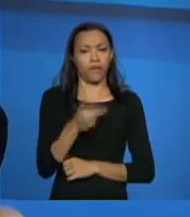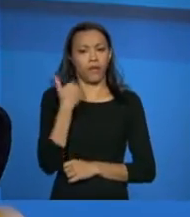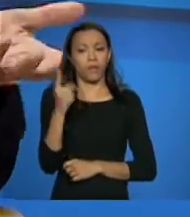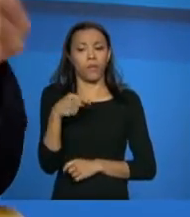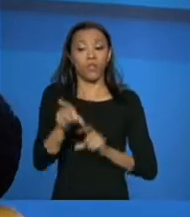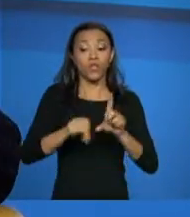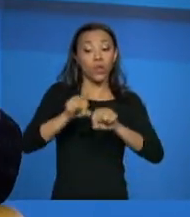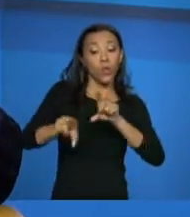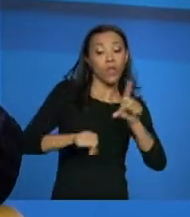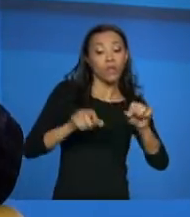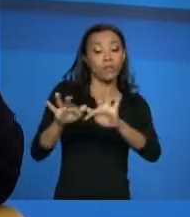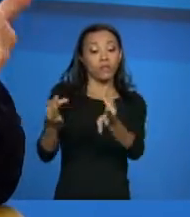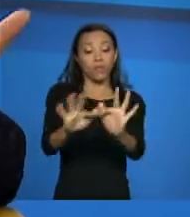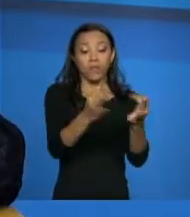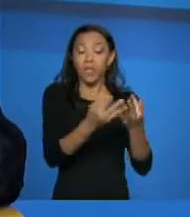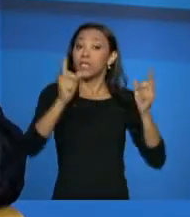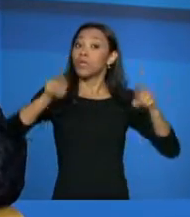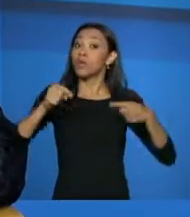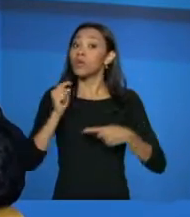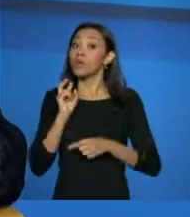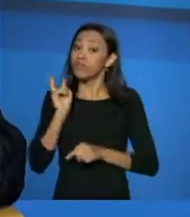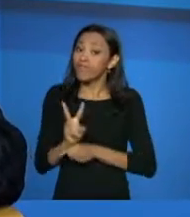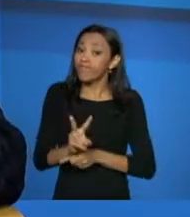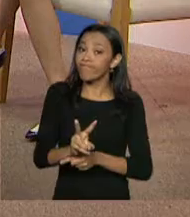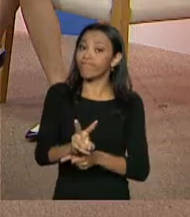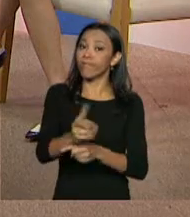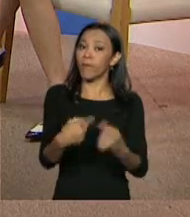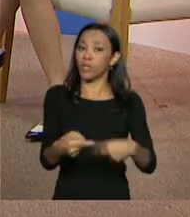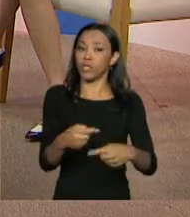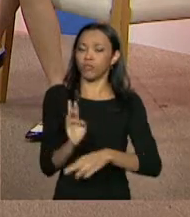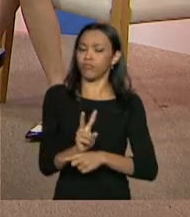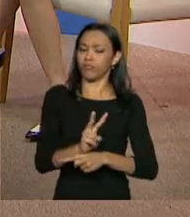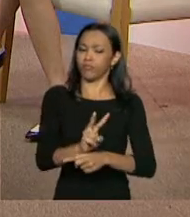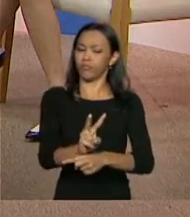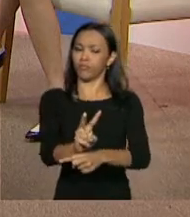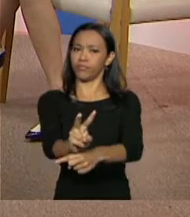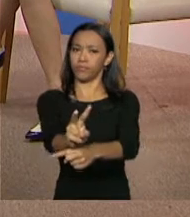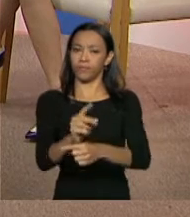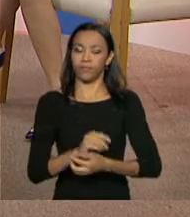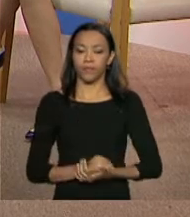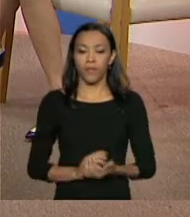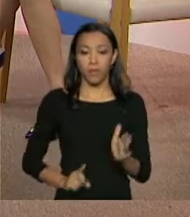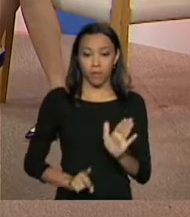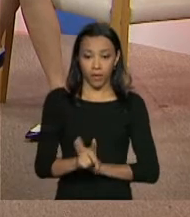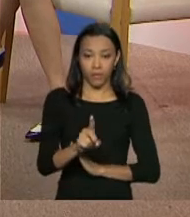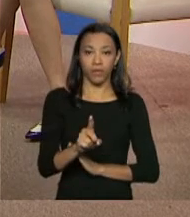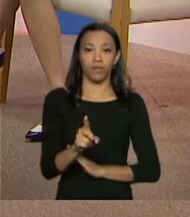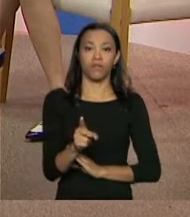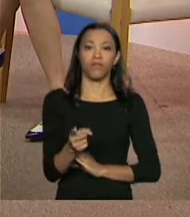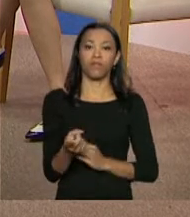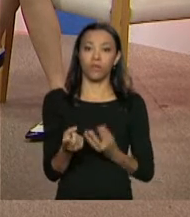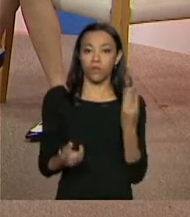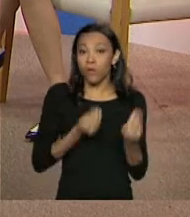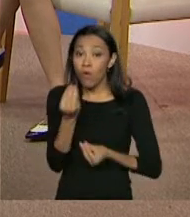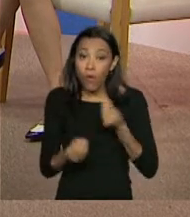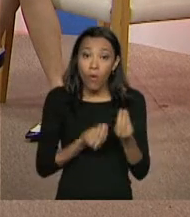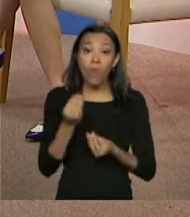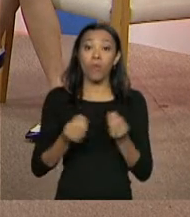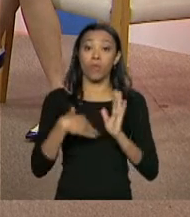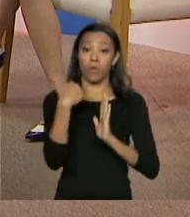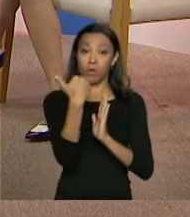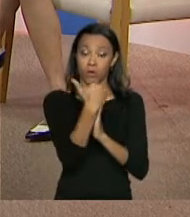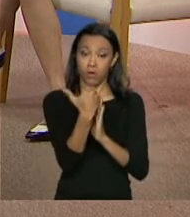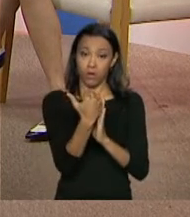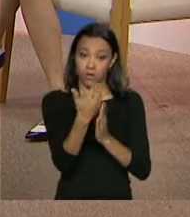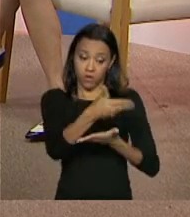e para fazer o acampanhamento da política. E como o cadastro, ele possui essa gama enorme, né, de